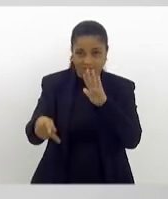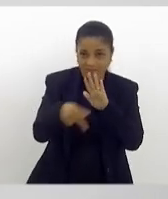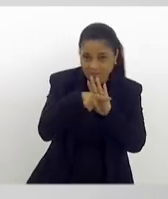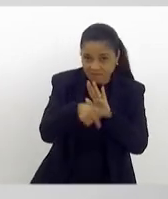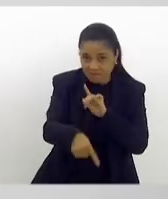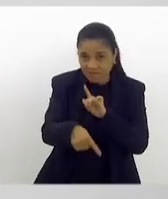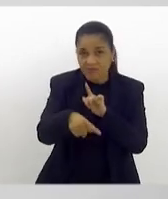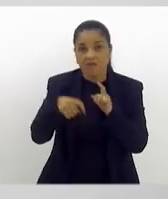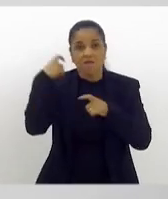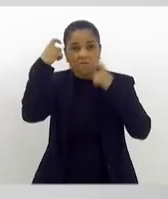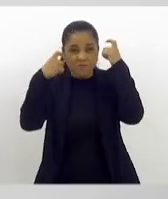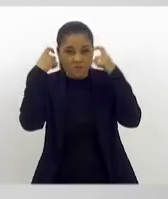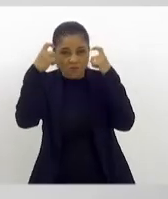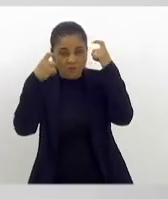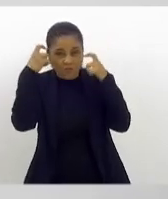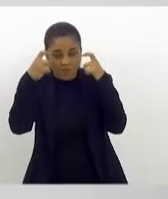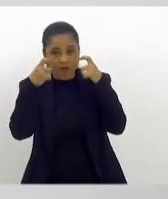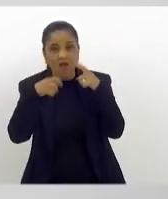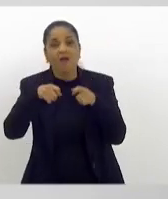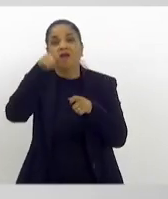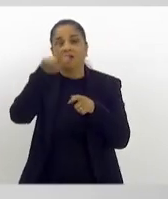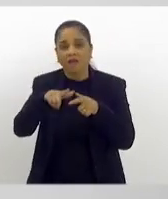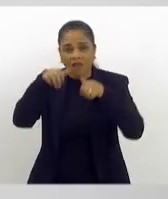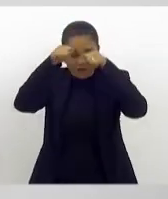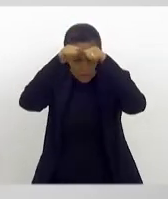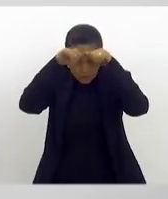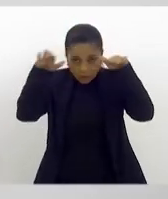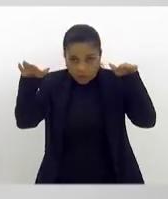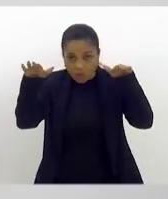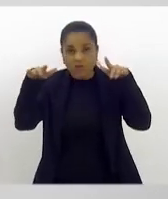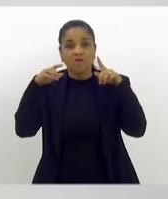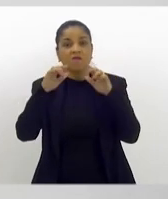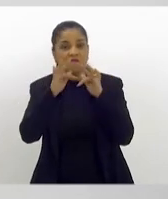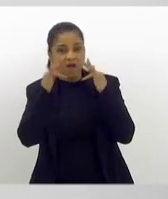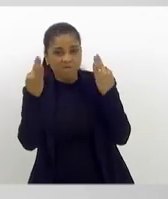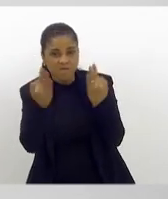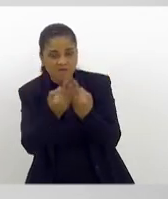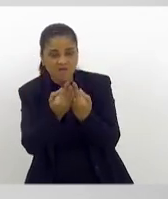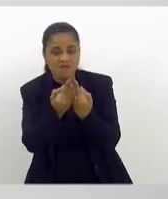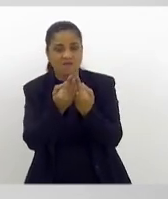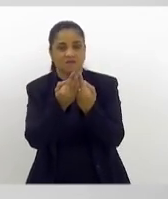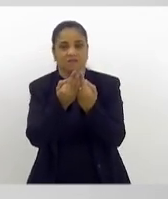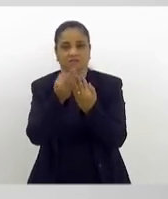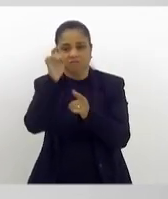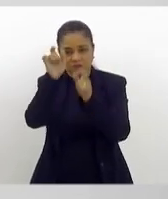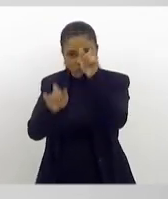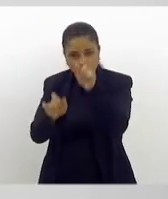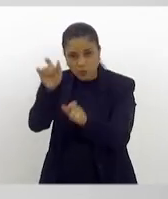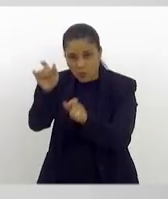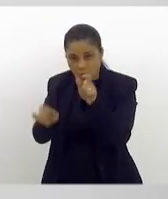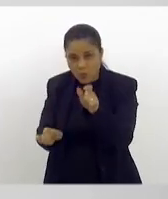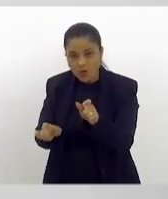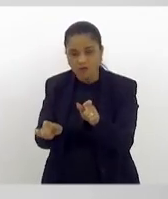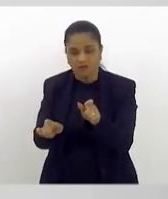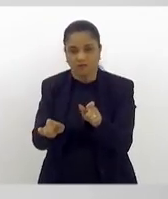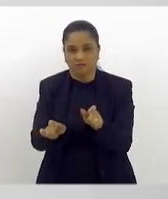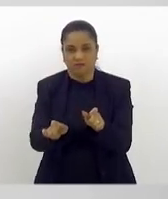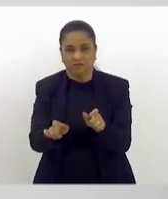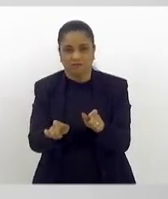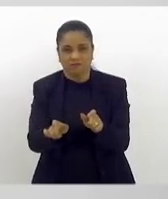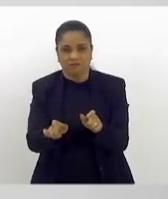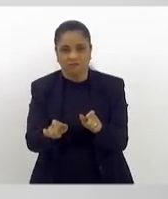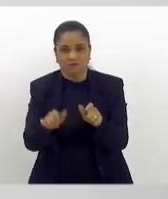preocupa com essa causa, seus familiares, as pessoas autistas, ela está dizendo que há uma